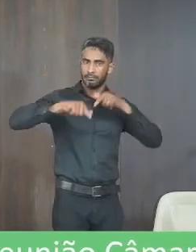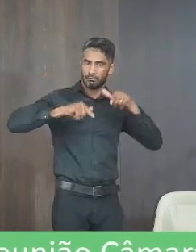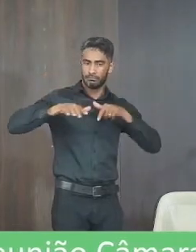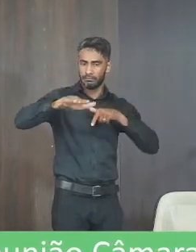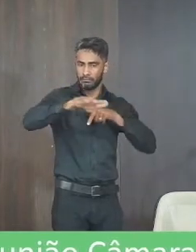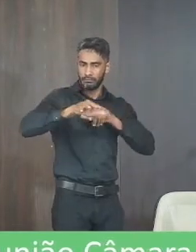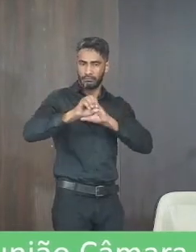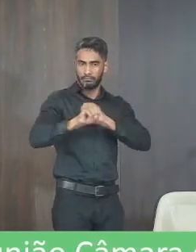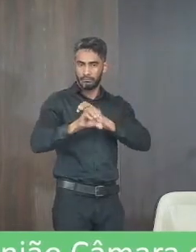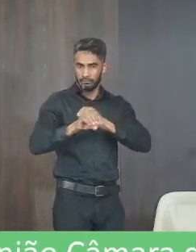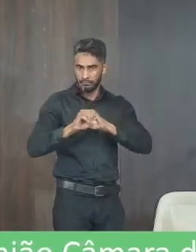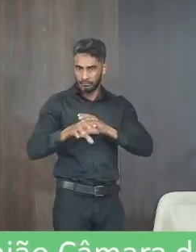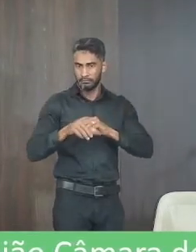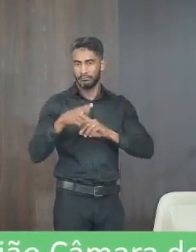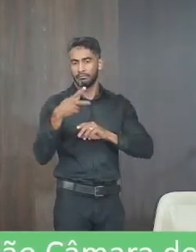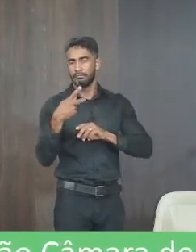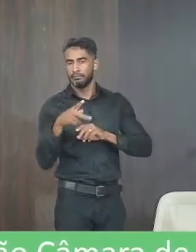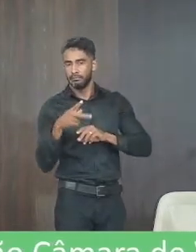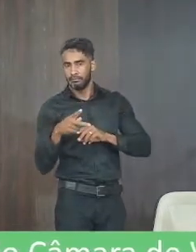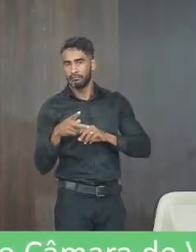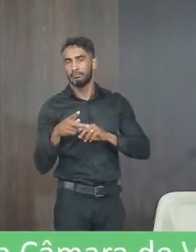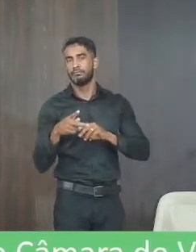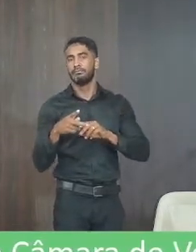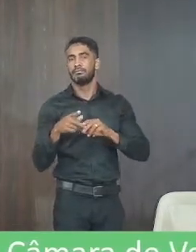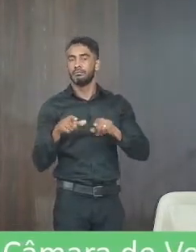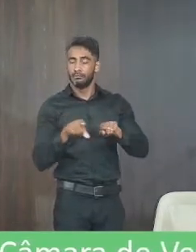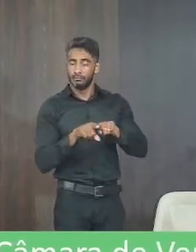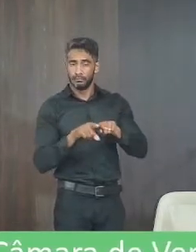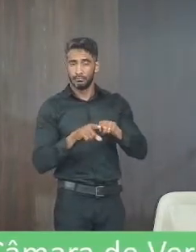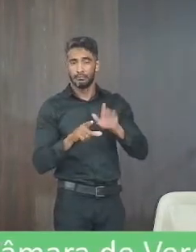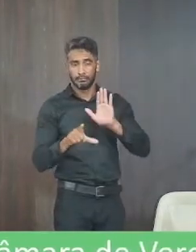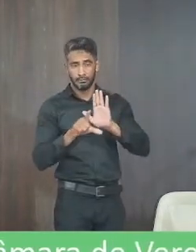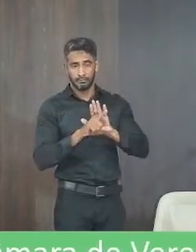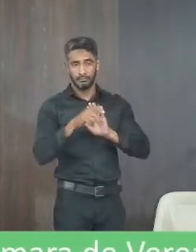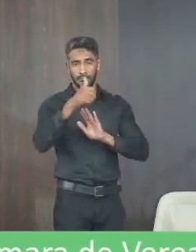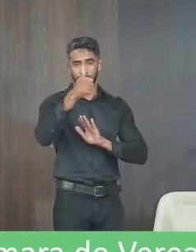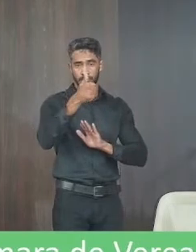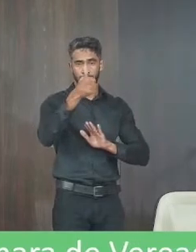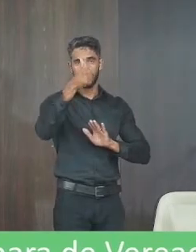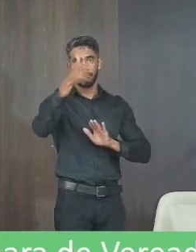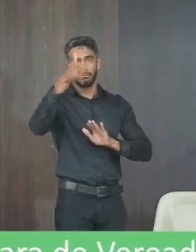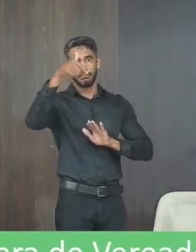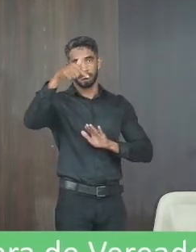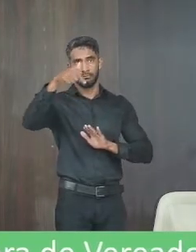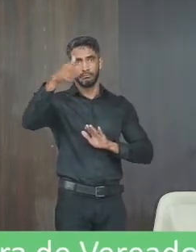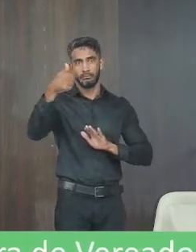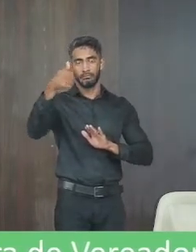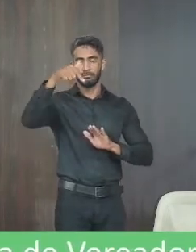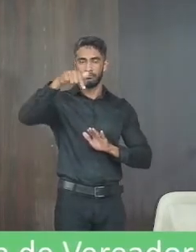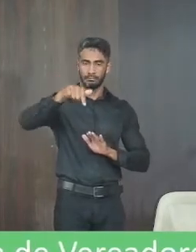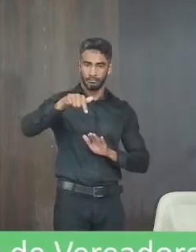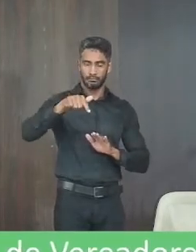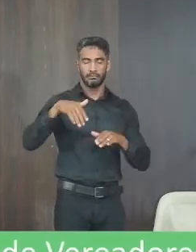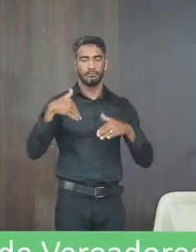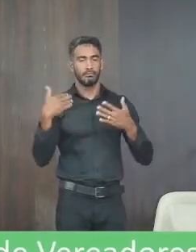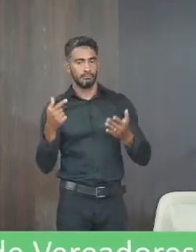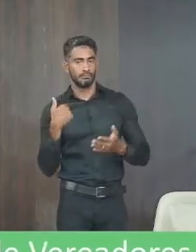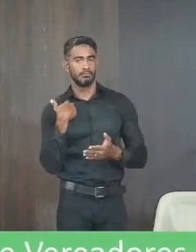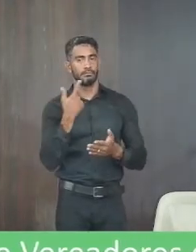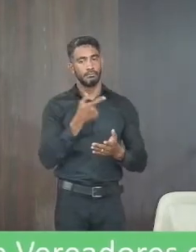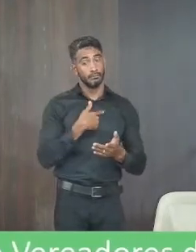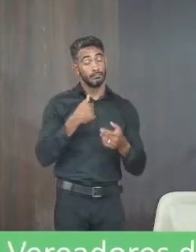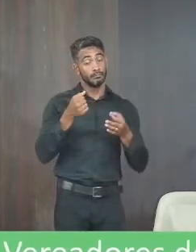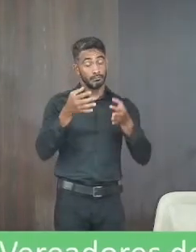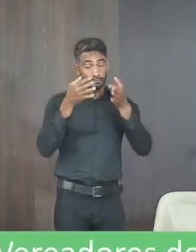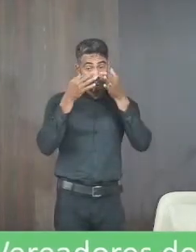educação mas ele contempla a lei dos demais servidores que é a lei 1717 então assim nós temos que